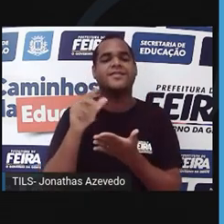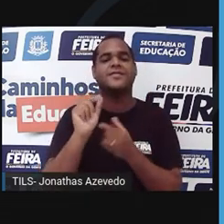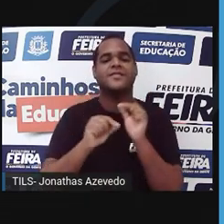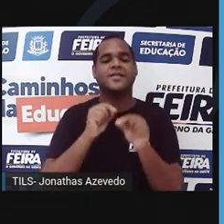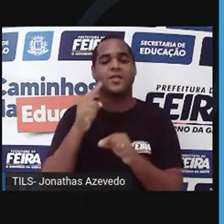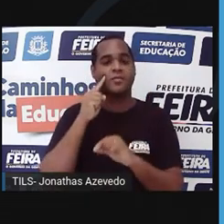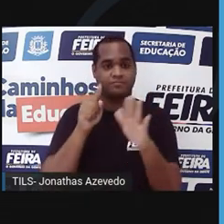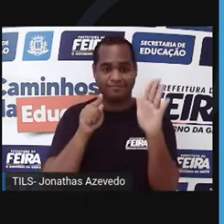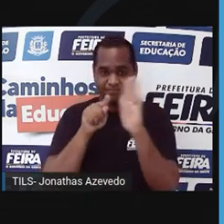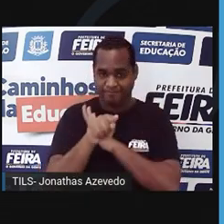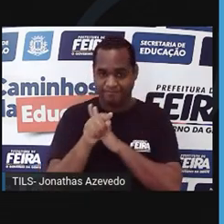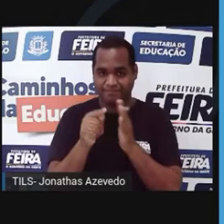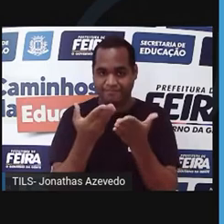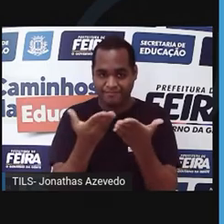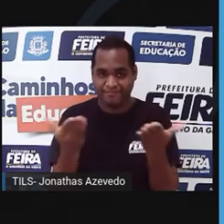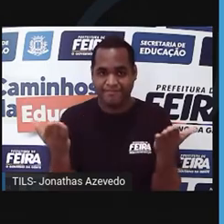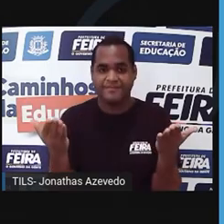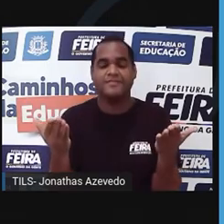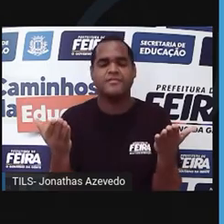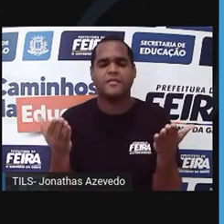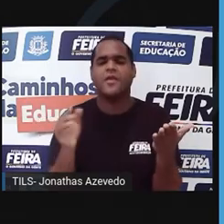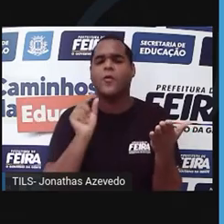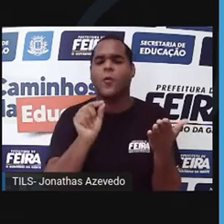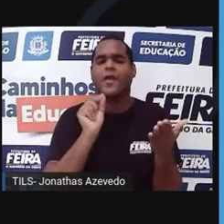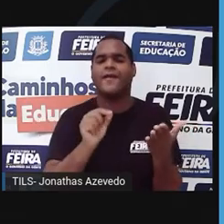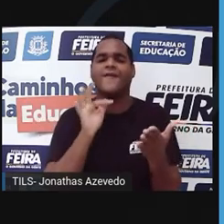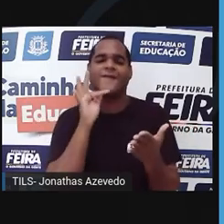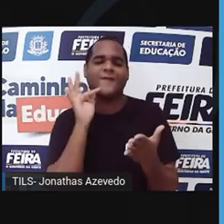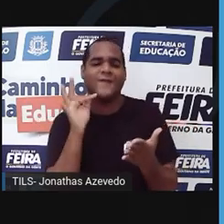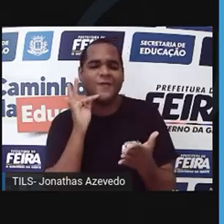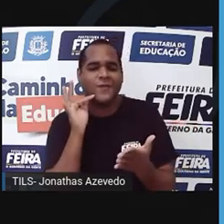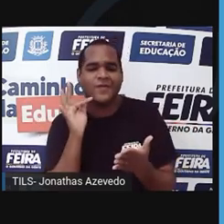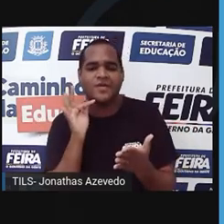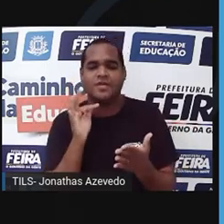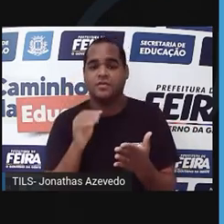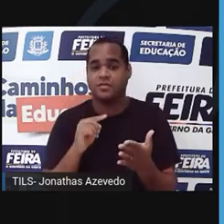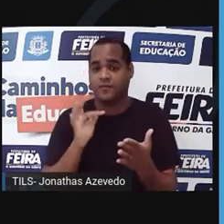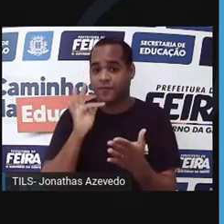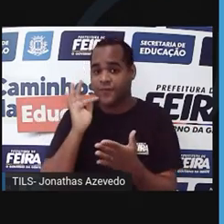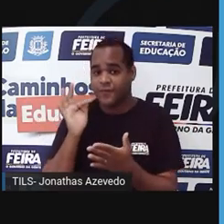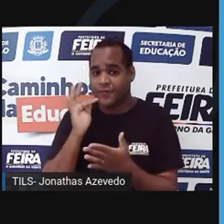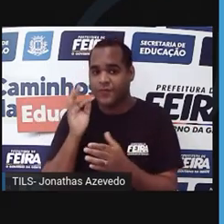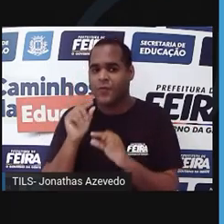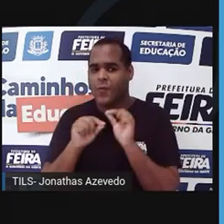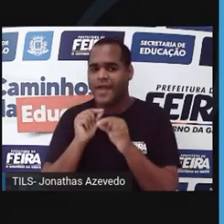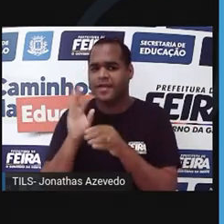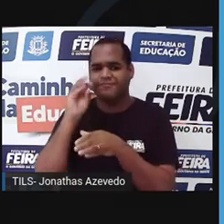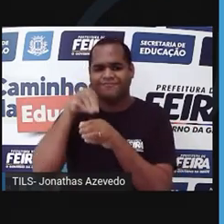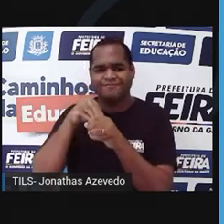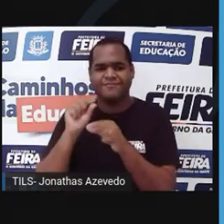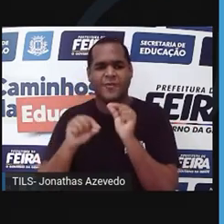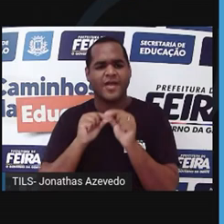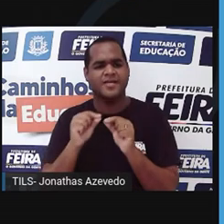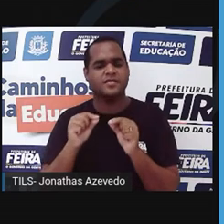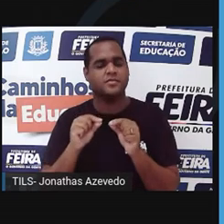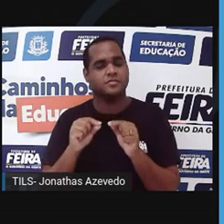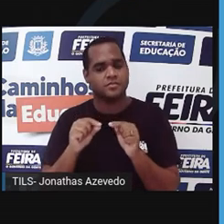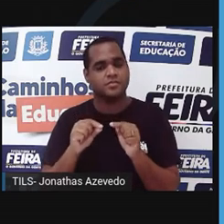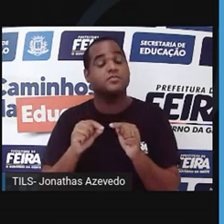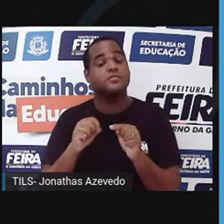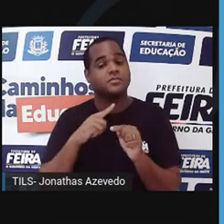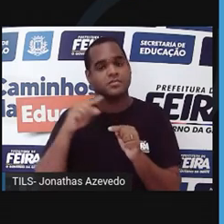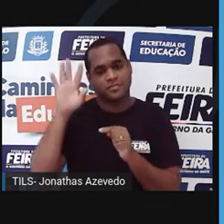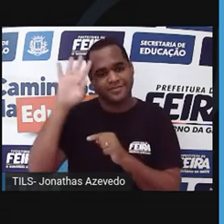vou fazer uma pergunta de cara. Qual a diferença entre fruta e fruto? Enquanto você